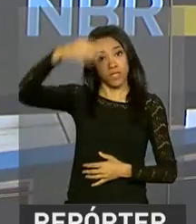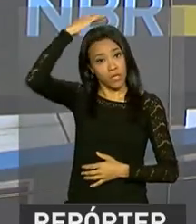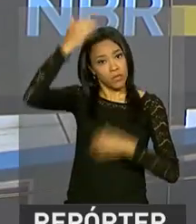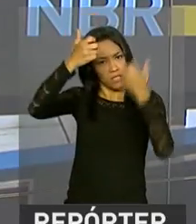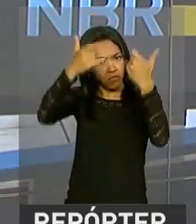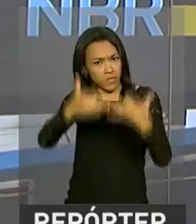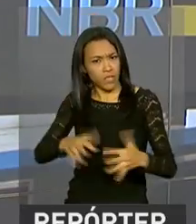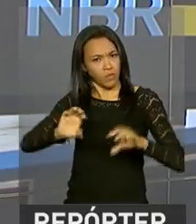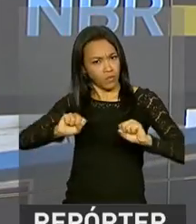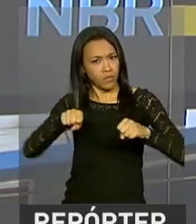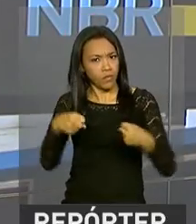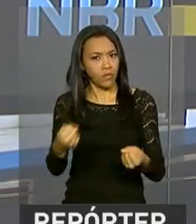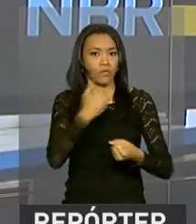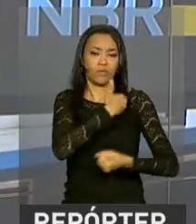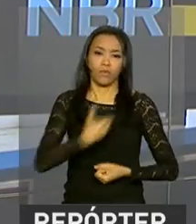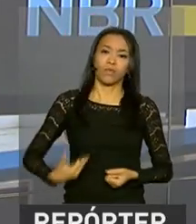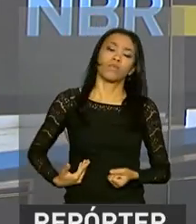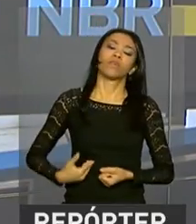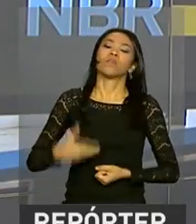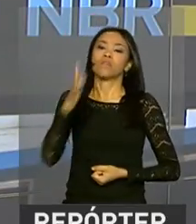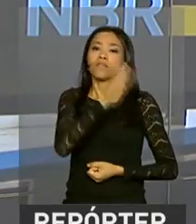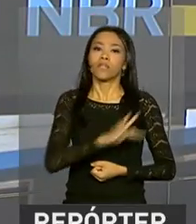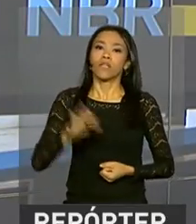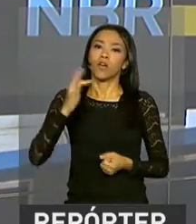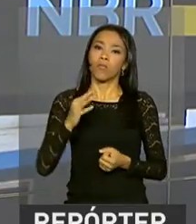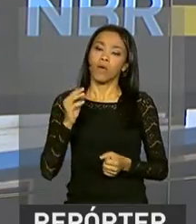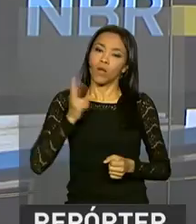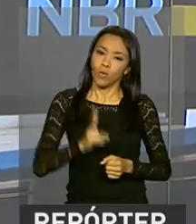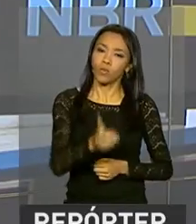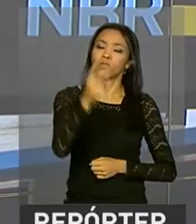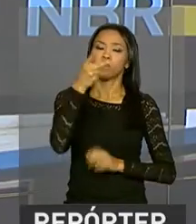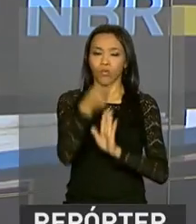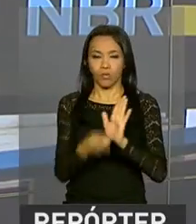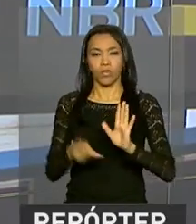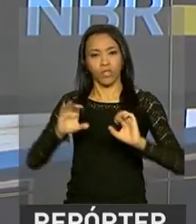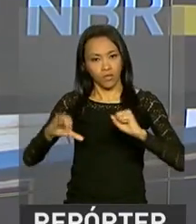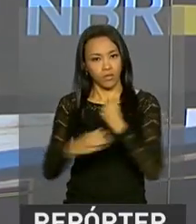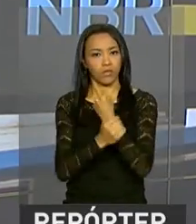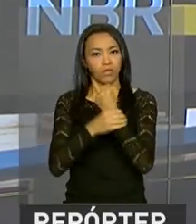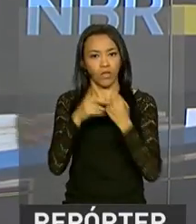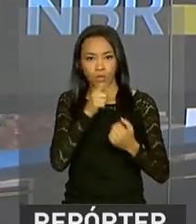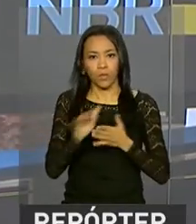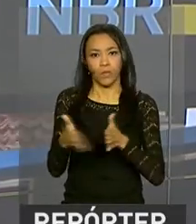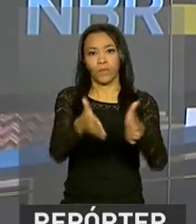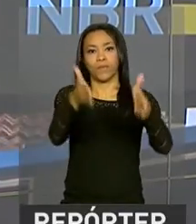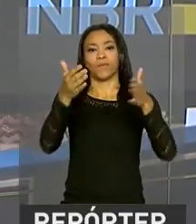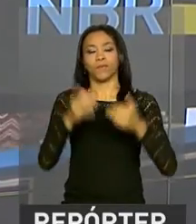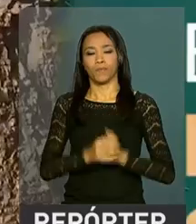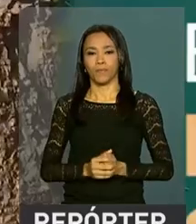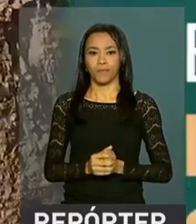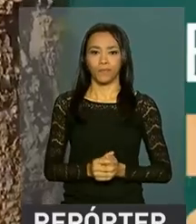para acelerar as obras do projeto de integração do Rio São Francisco.